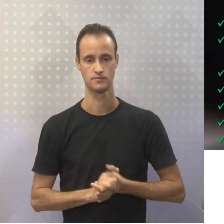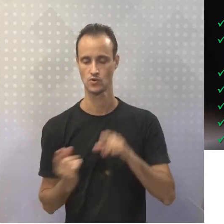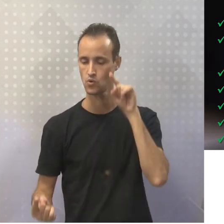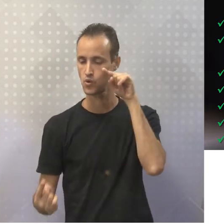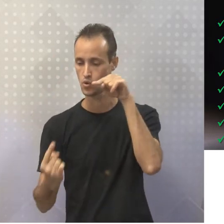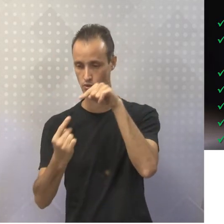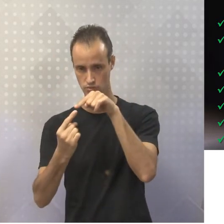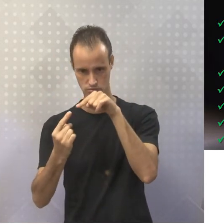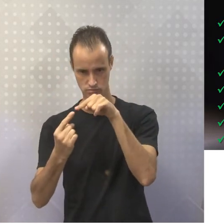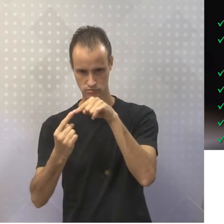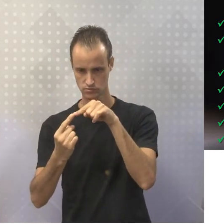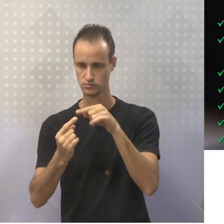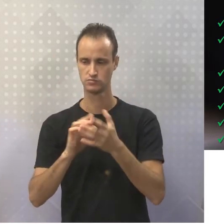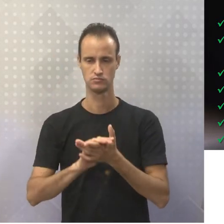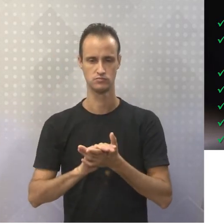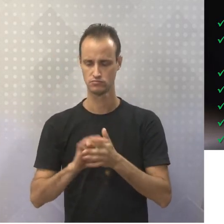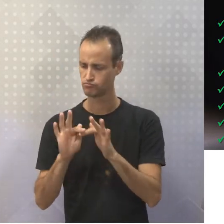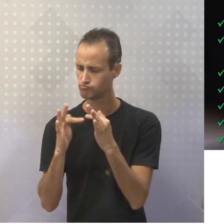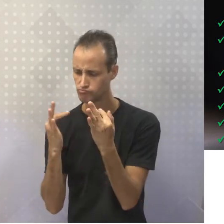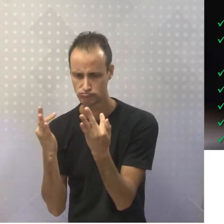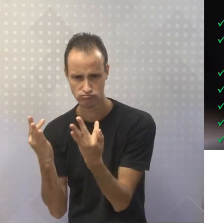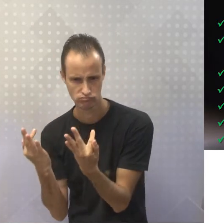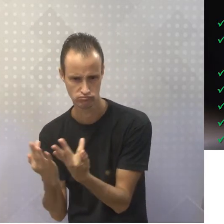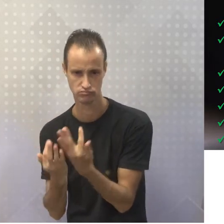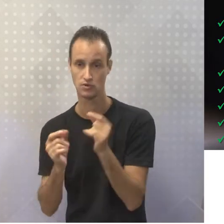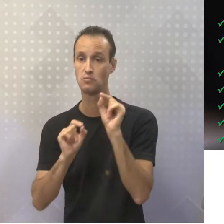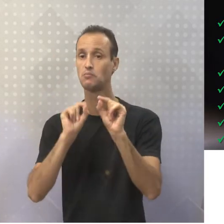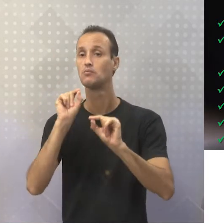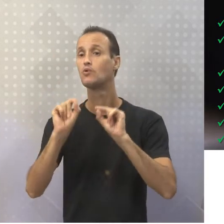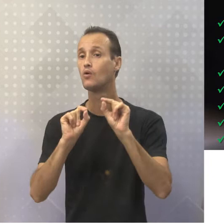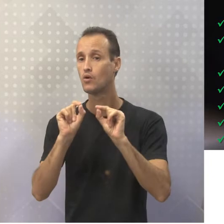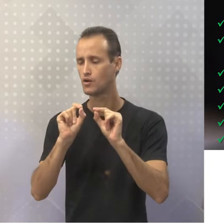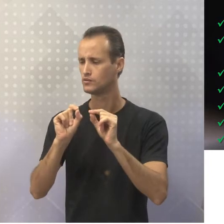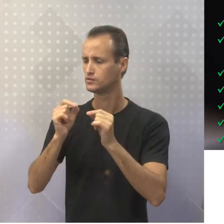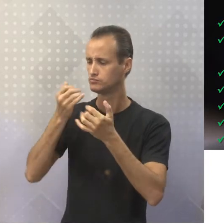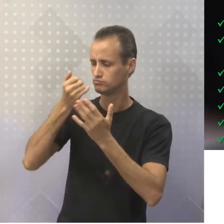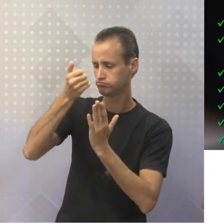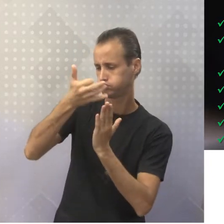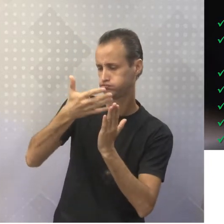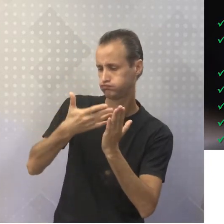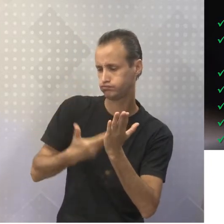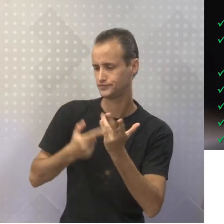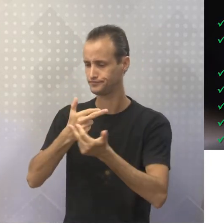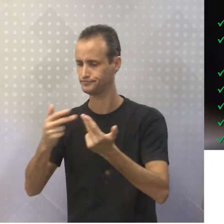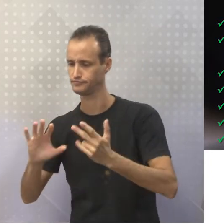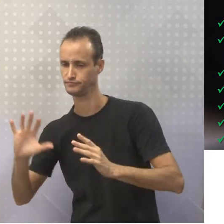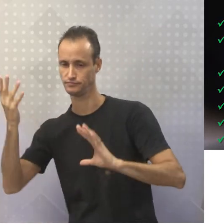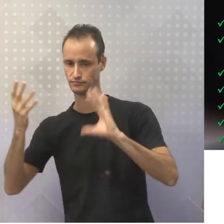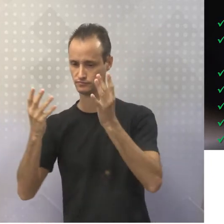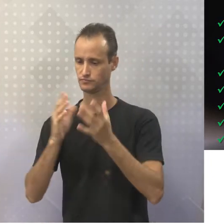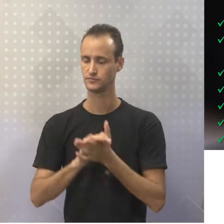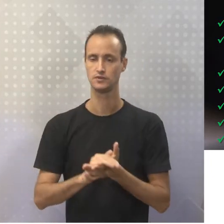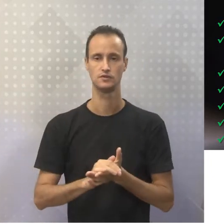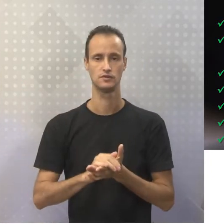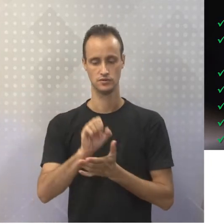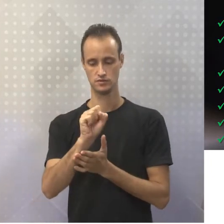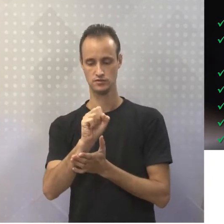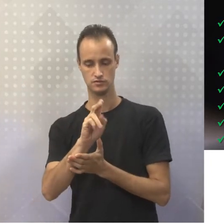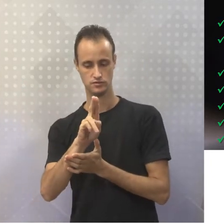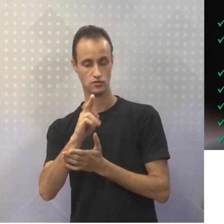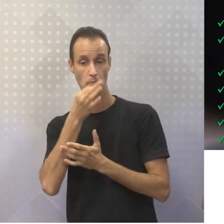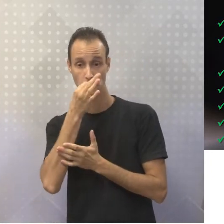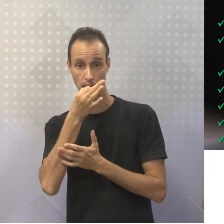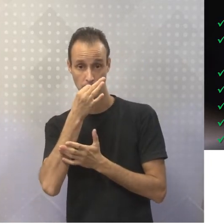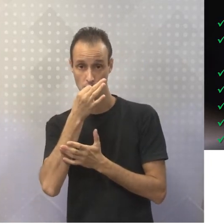Objetividade e subjetividade. Objetividade porque eu falo sobre os fatos narrados. E subjetividade com relação à